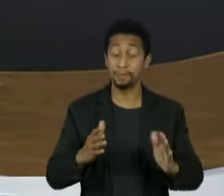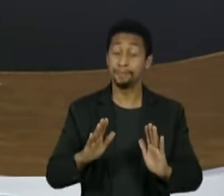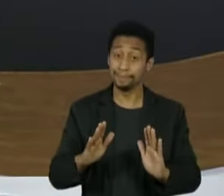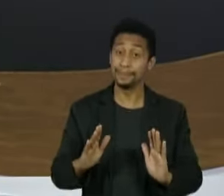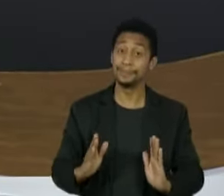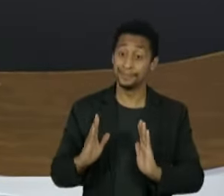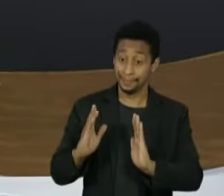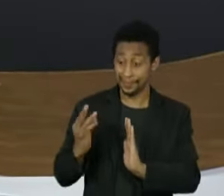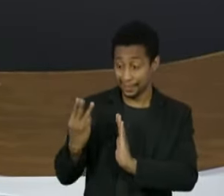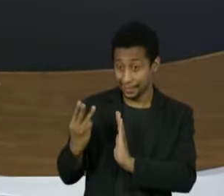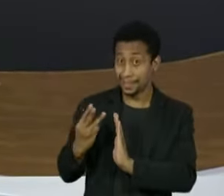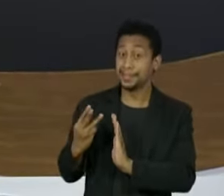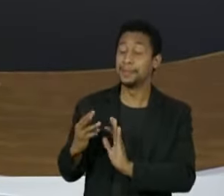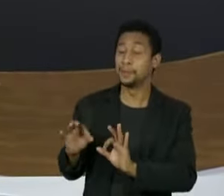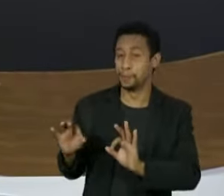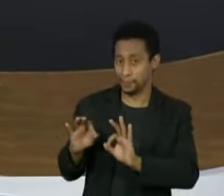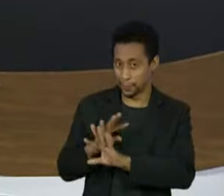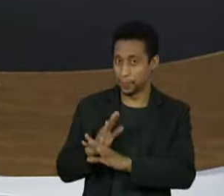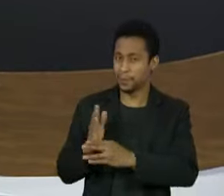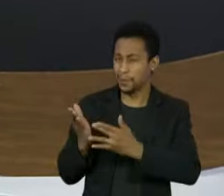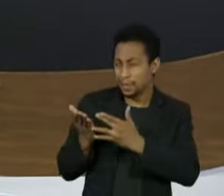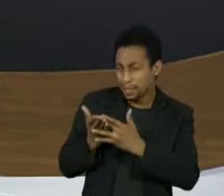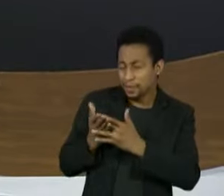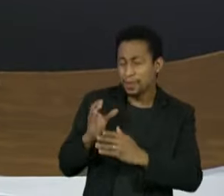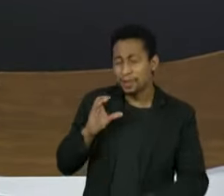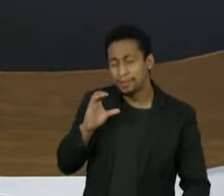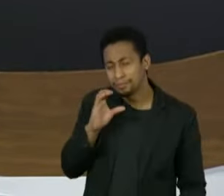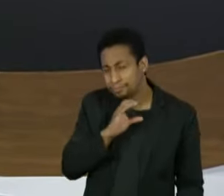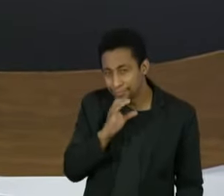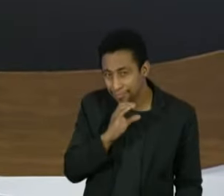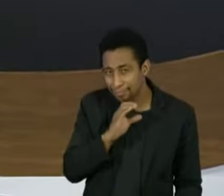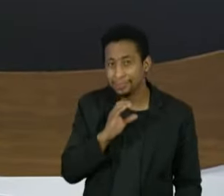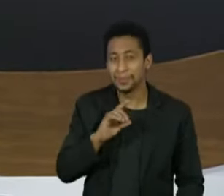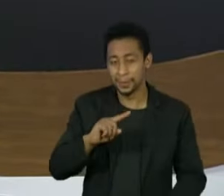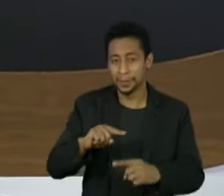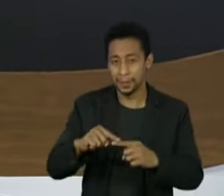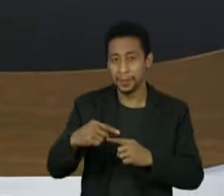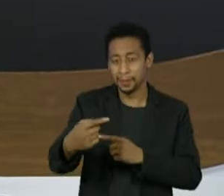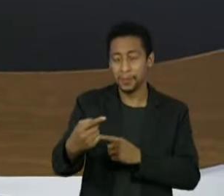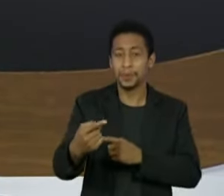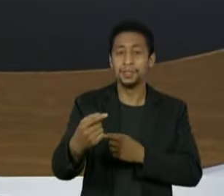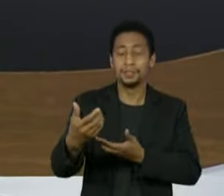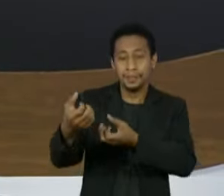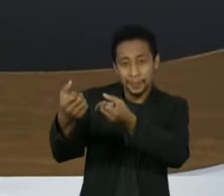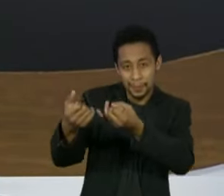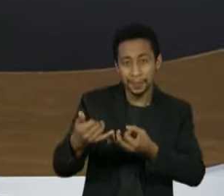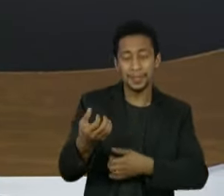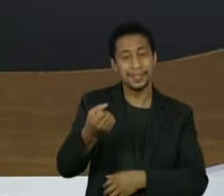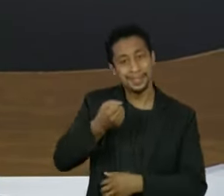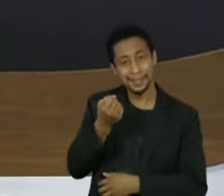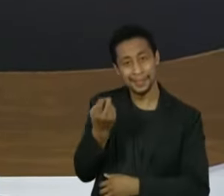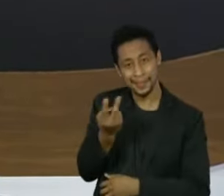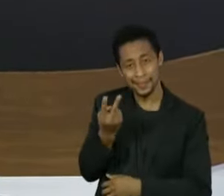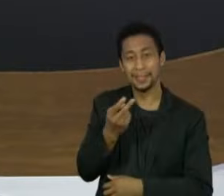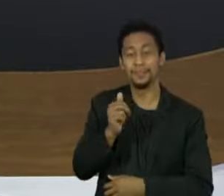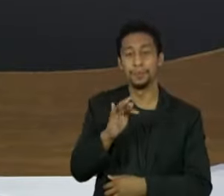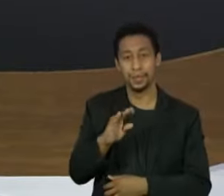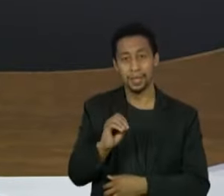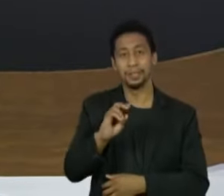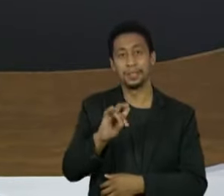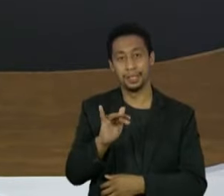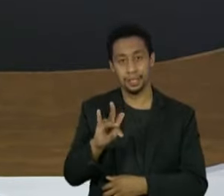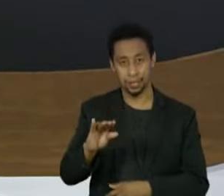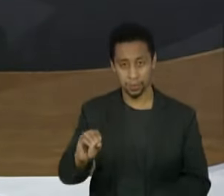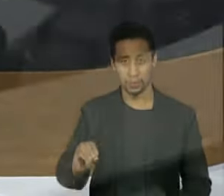gente encerra esse terceiro bloco, vai para mais uma rápida interrupção e volta já já com os senadores Fabiano Contarato e Alessandro